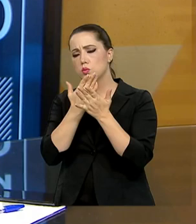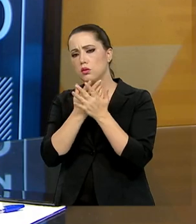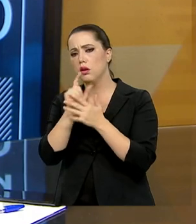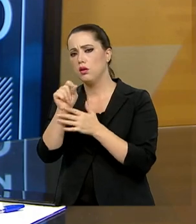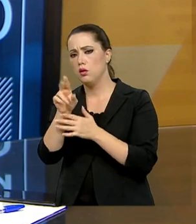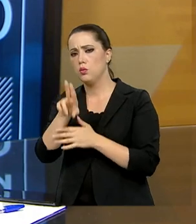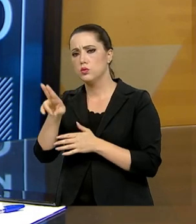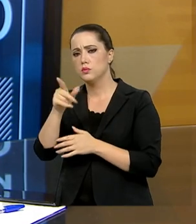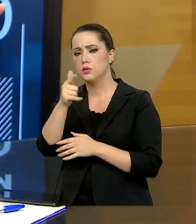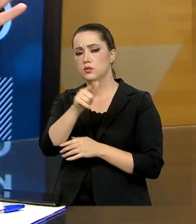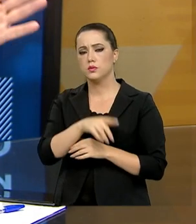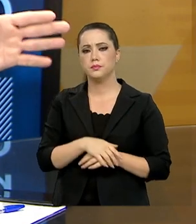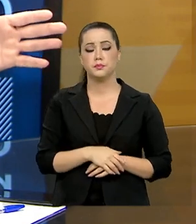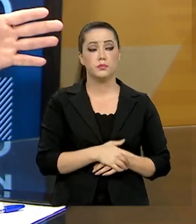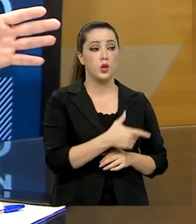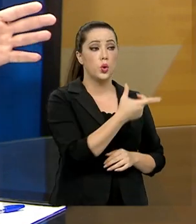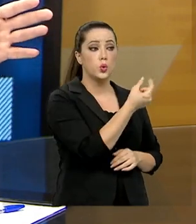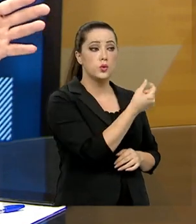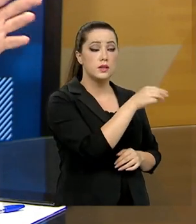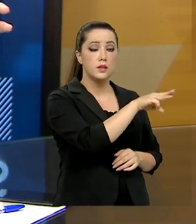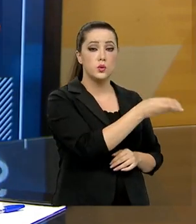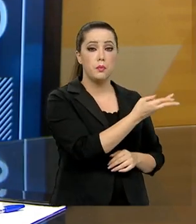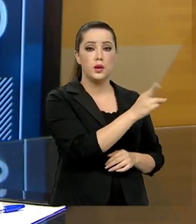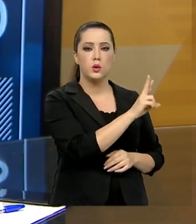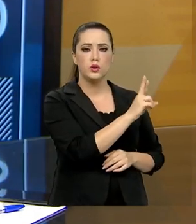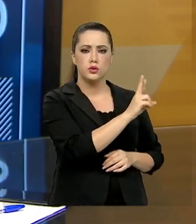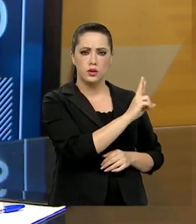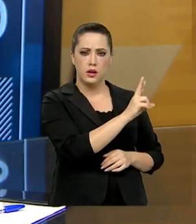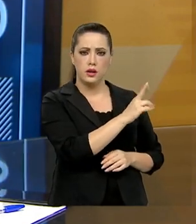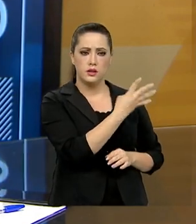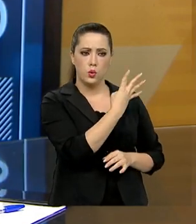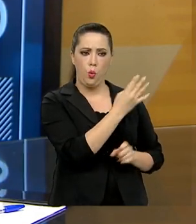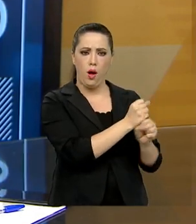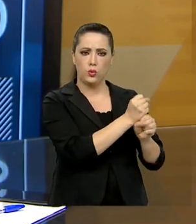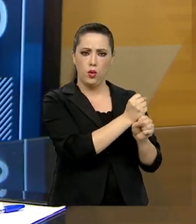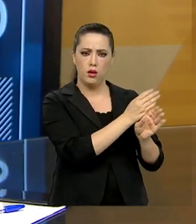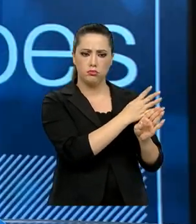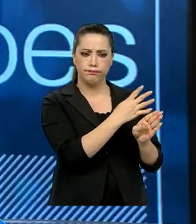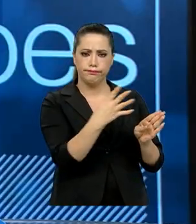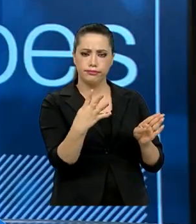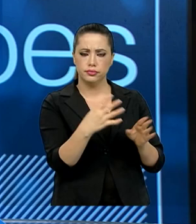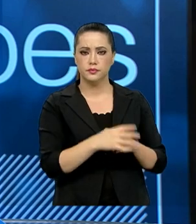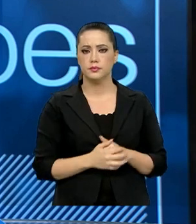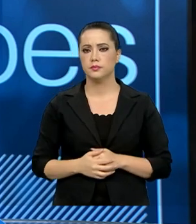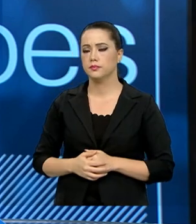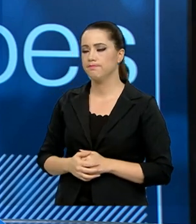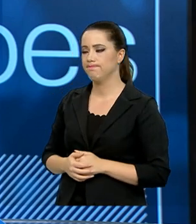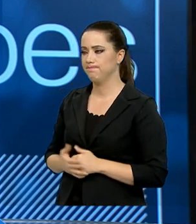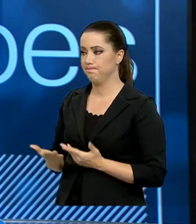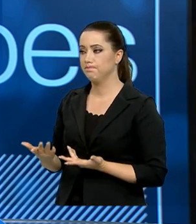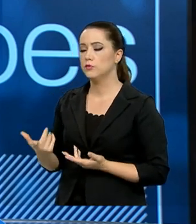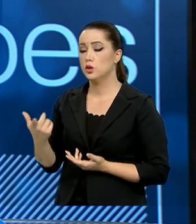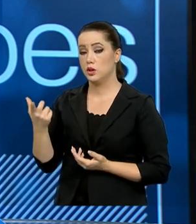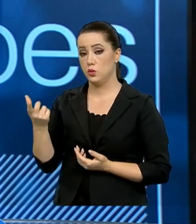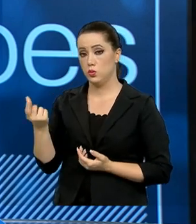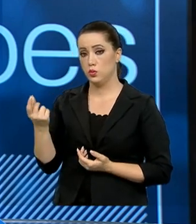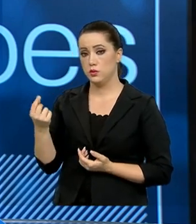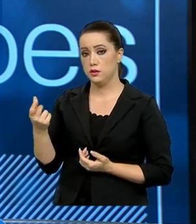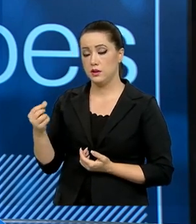200 milhões de reais para um período de 4 anos e 2.600 bolsas? São 200 milhões de reais,